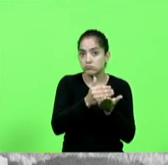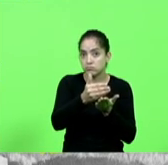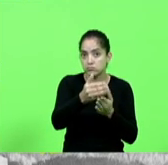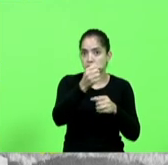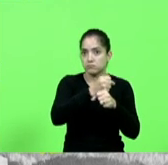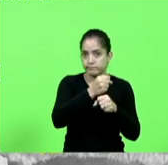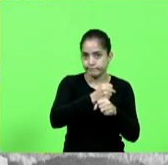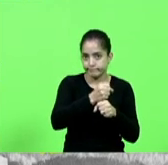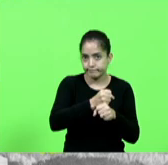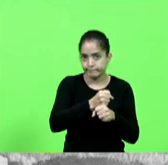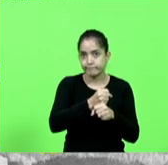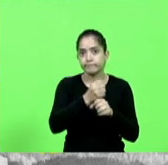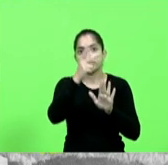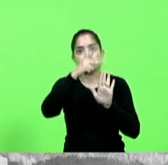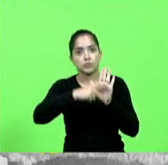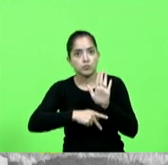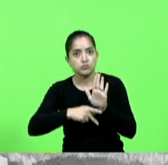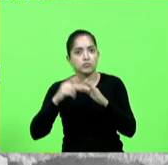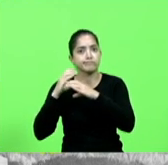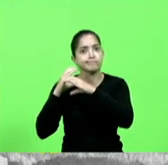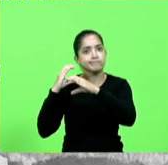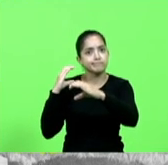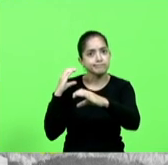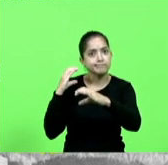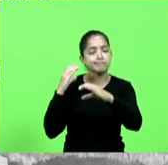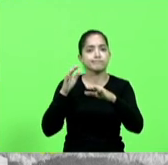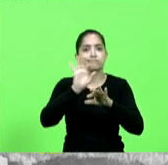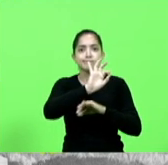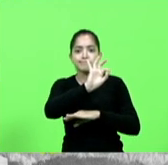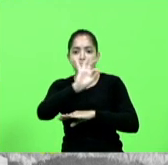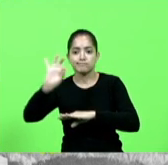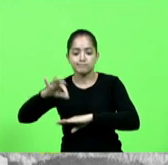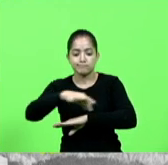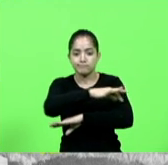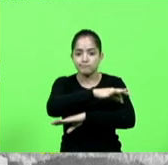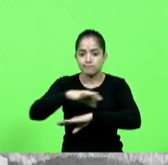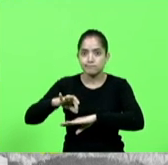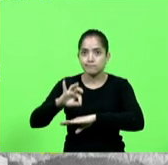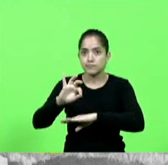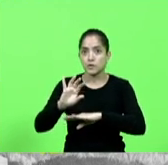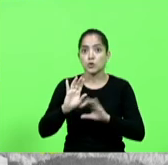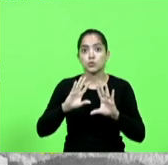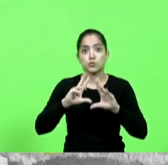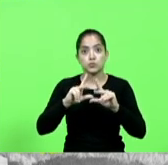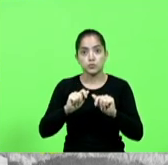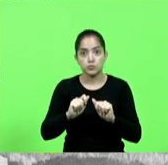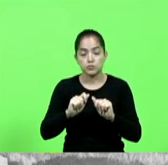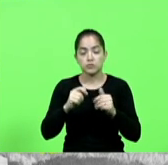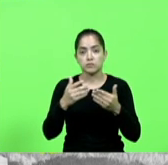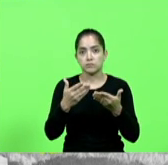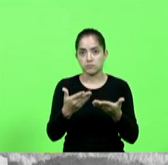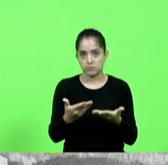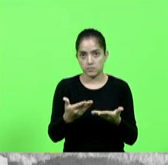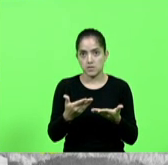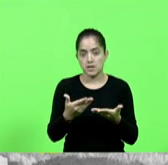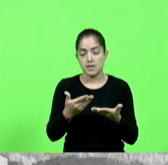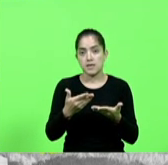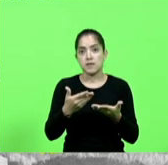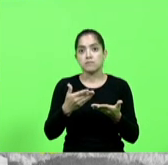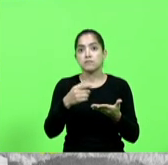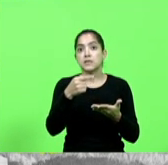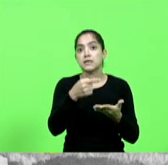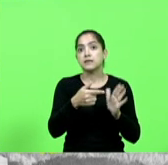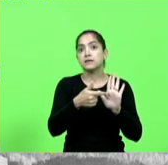necessária a realização de projetos de engenharia, arquitetura, topografia, a sondagem e a parte maior do projeto nesse